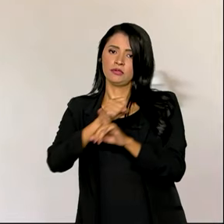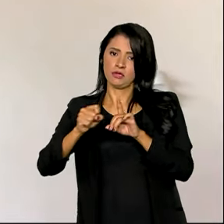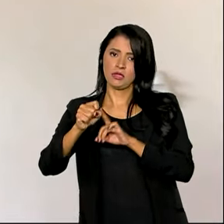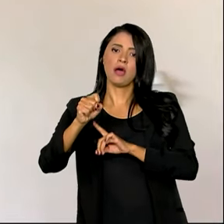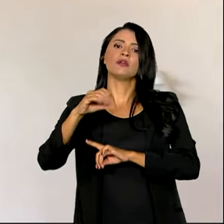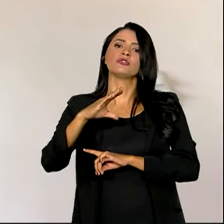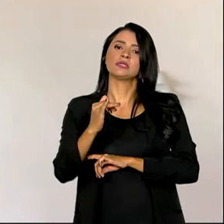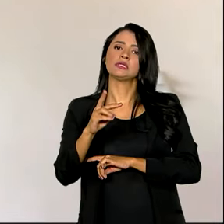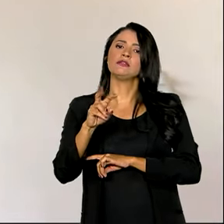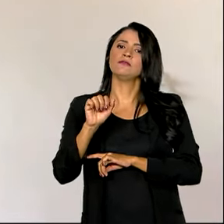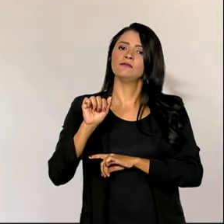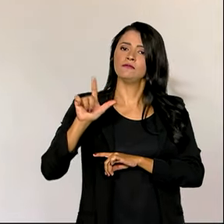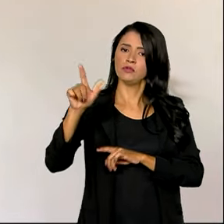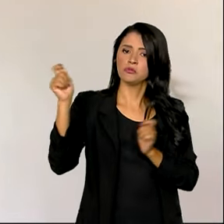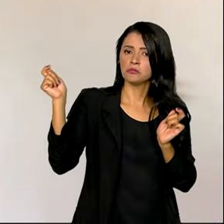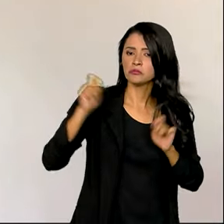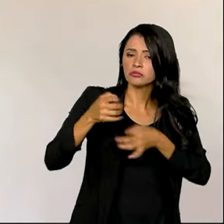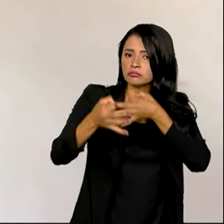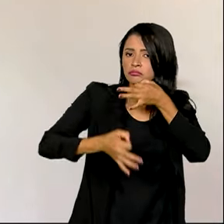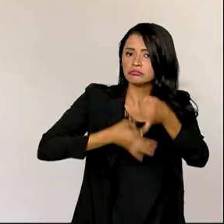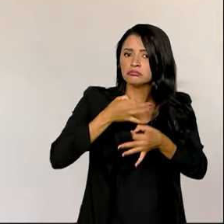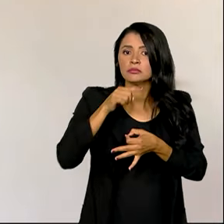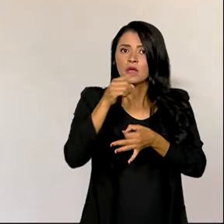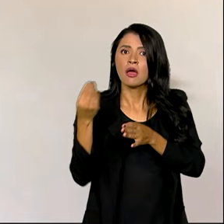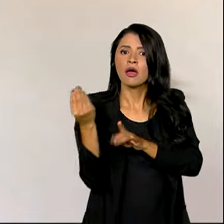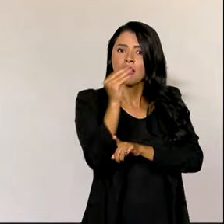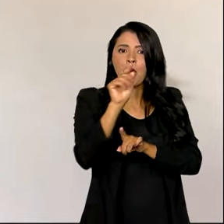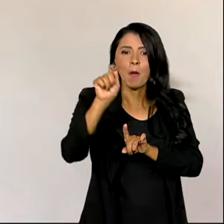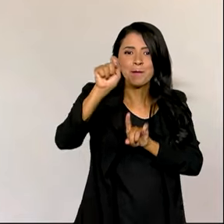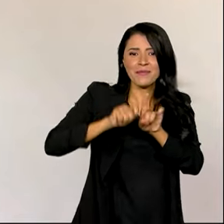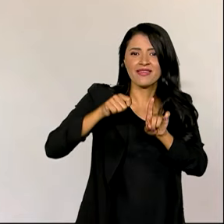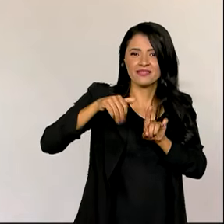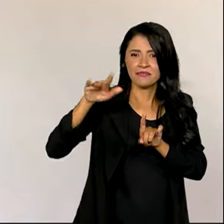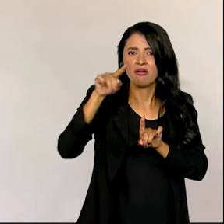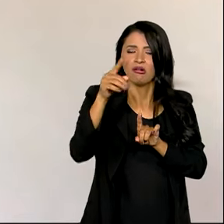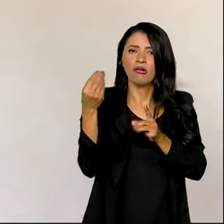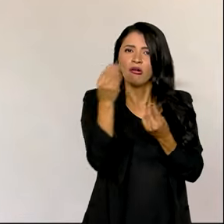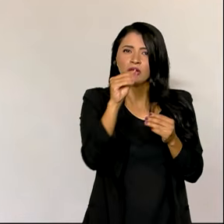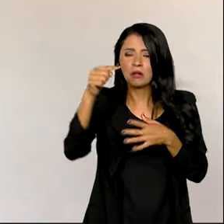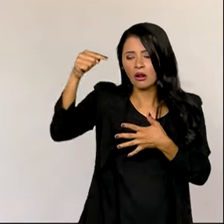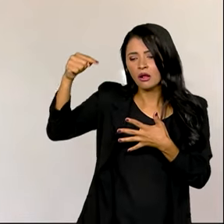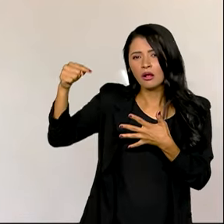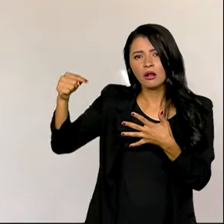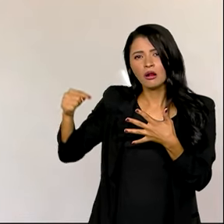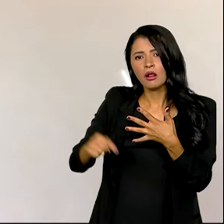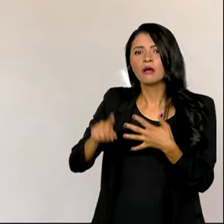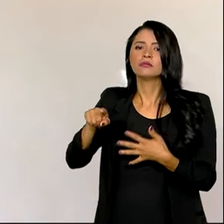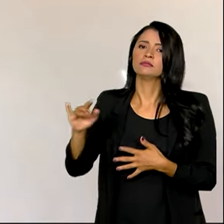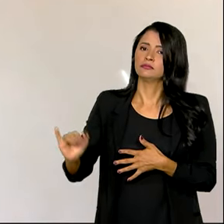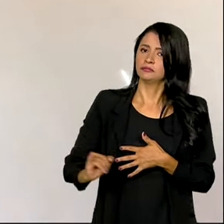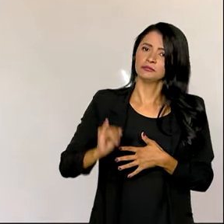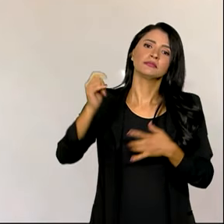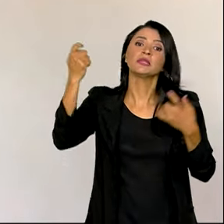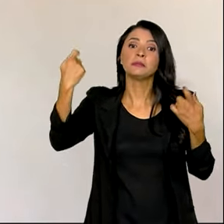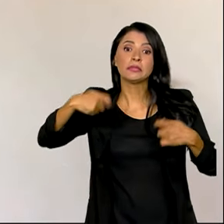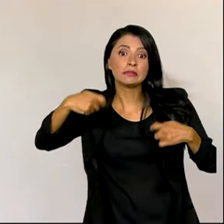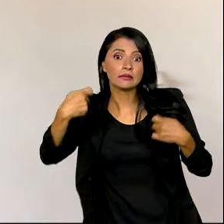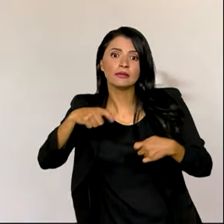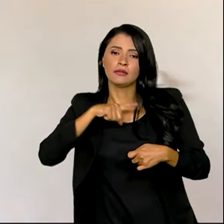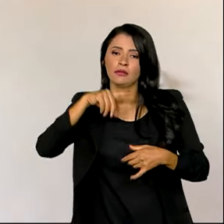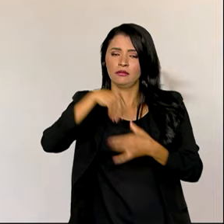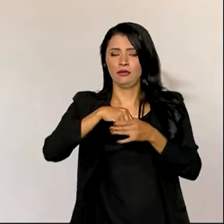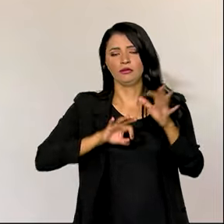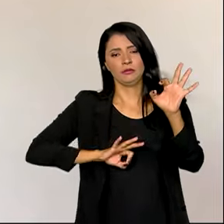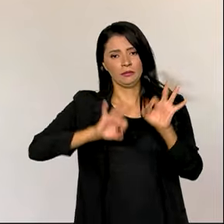possa opinar durante mais um mês sobre os pontos relevantes que devem compor o Plano